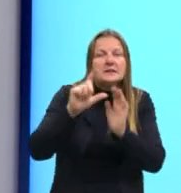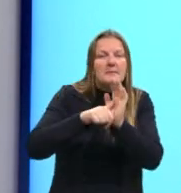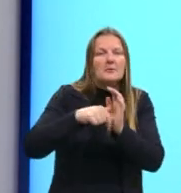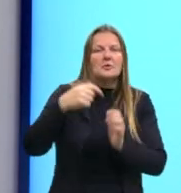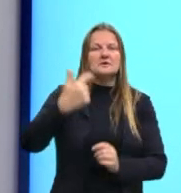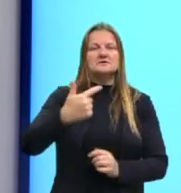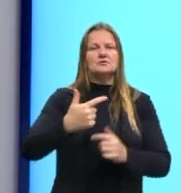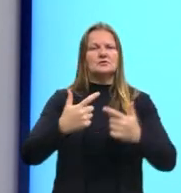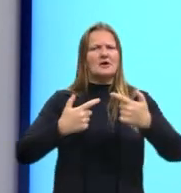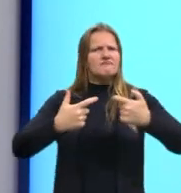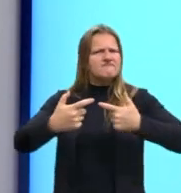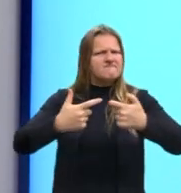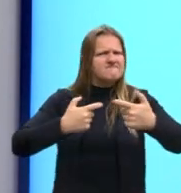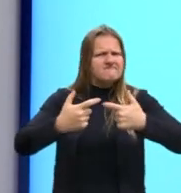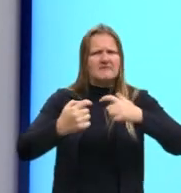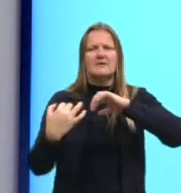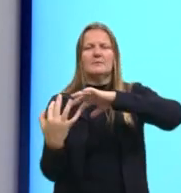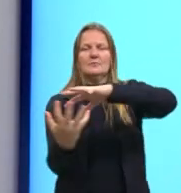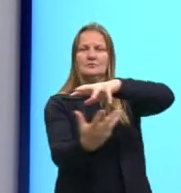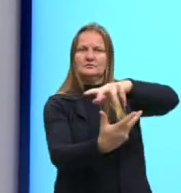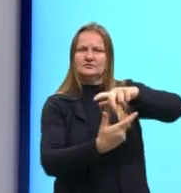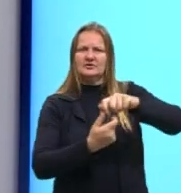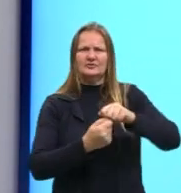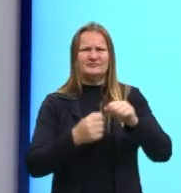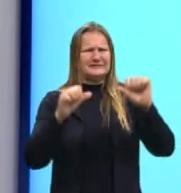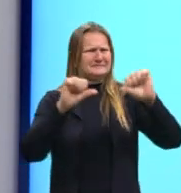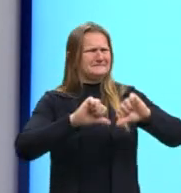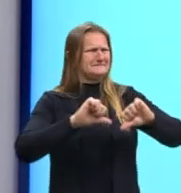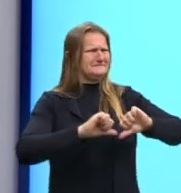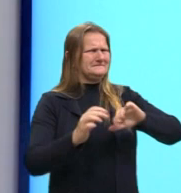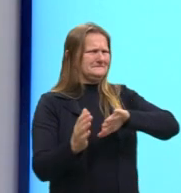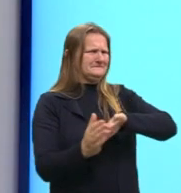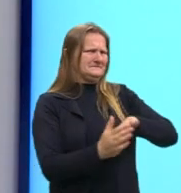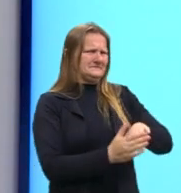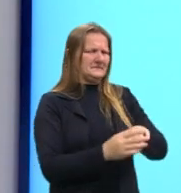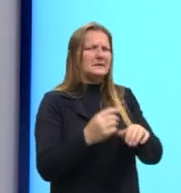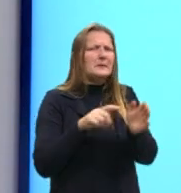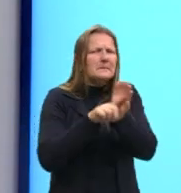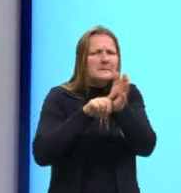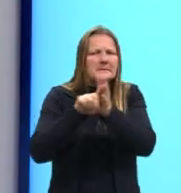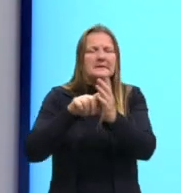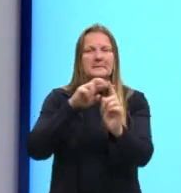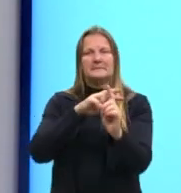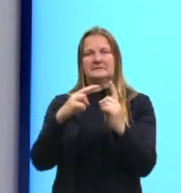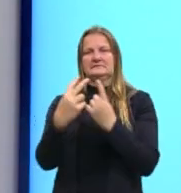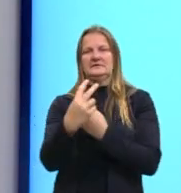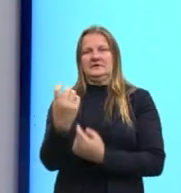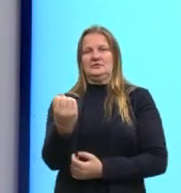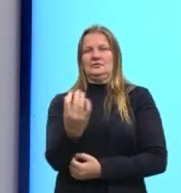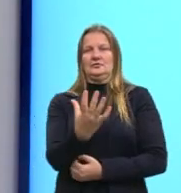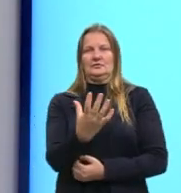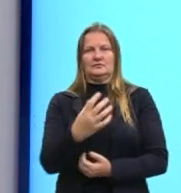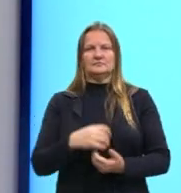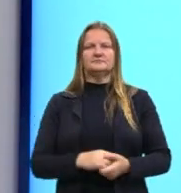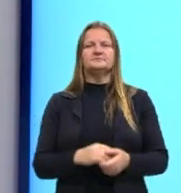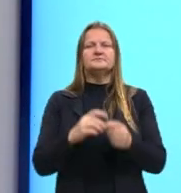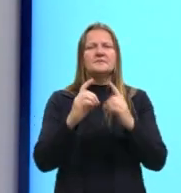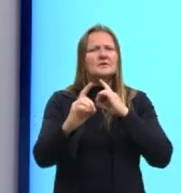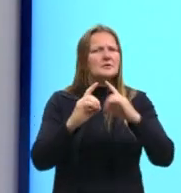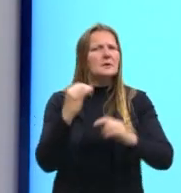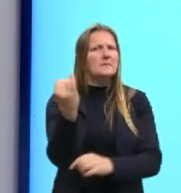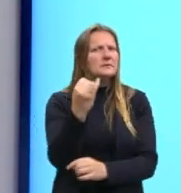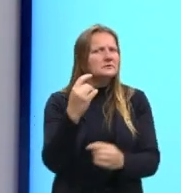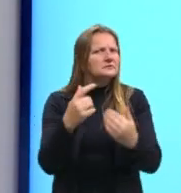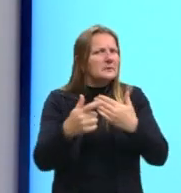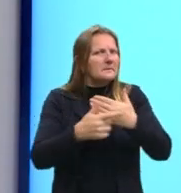essas discussões. Tchê, esses troços não funcionaram direito. Temos que buscar outras perspectivas. Então, a importância de se discutir os